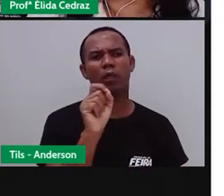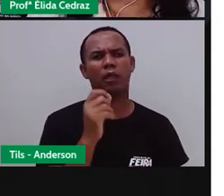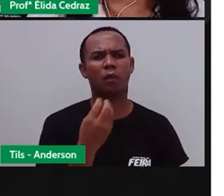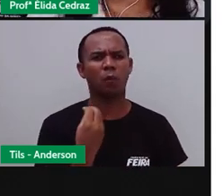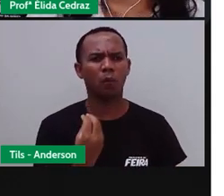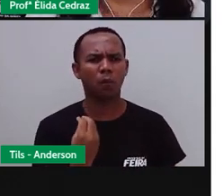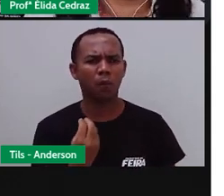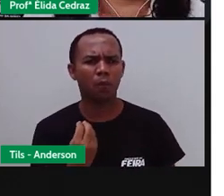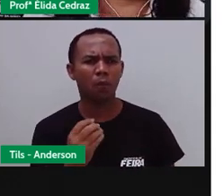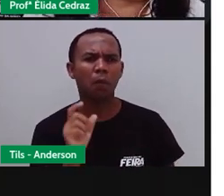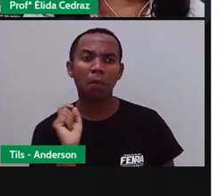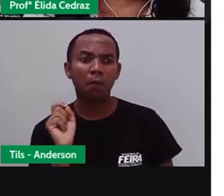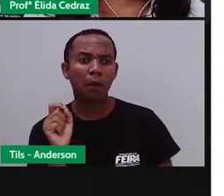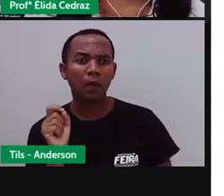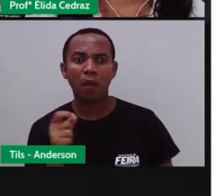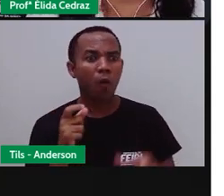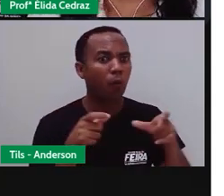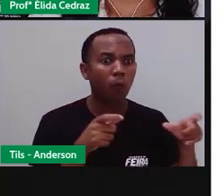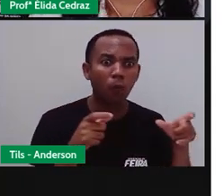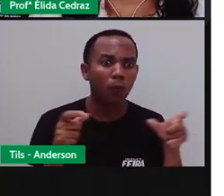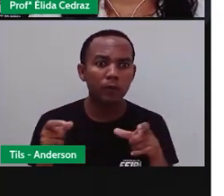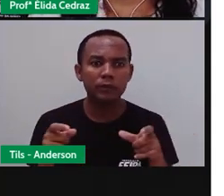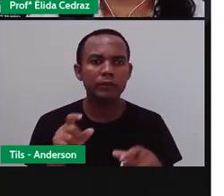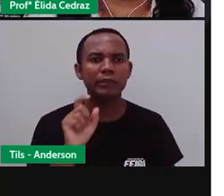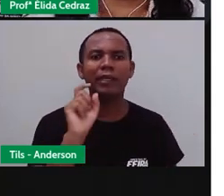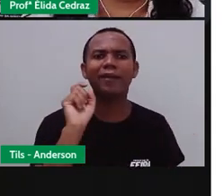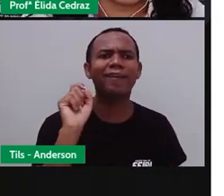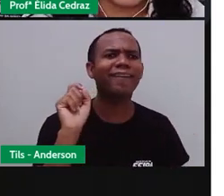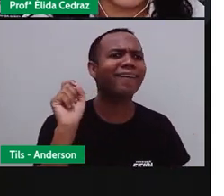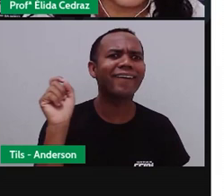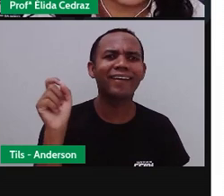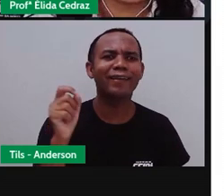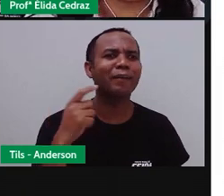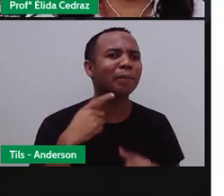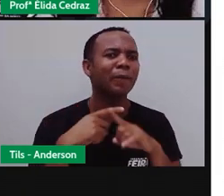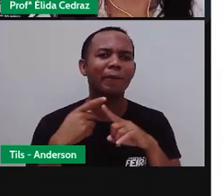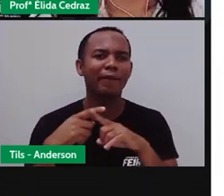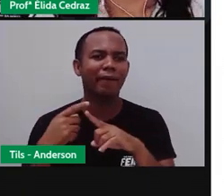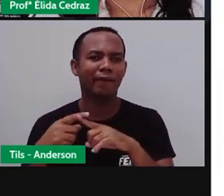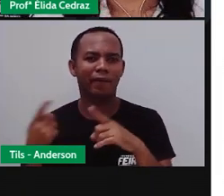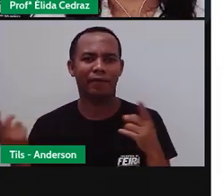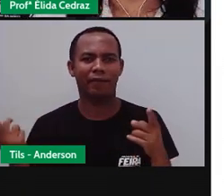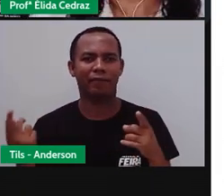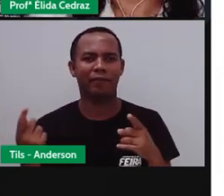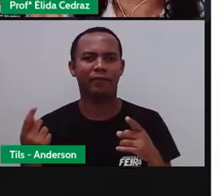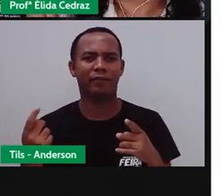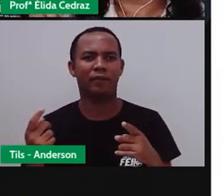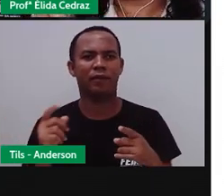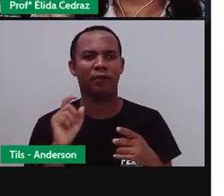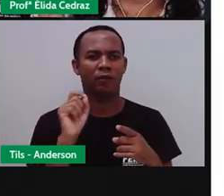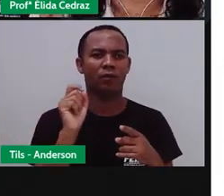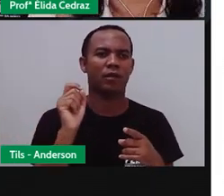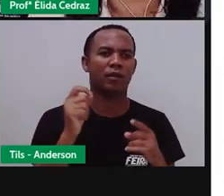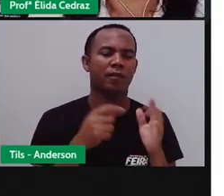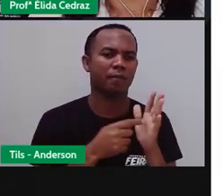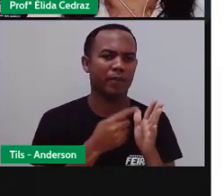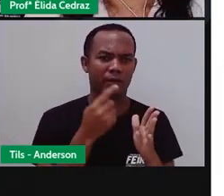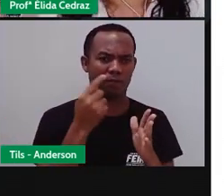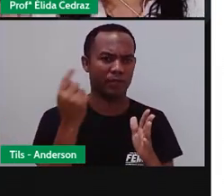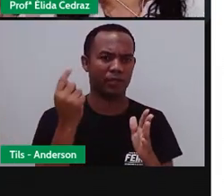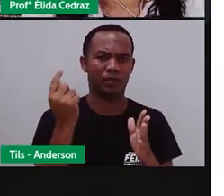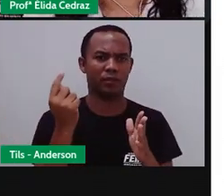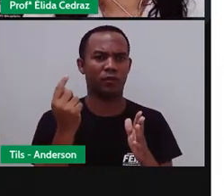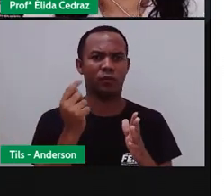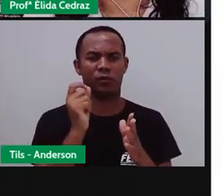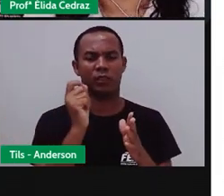Quando? Onde? Quem? Por quê? Na lide, que é o primeiro parágrafo